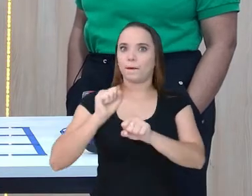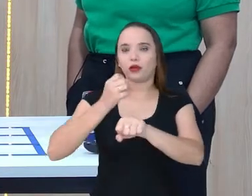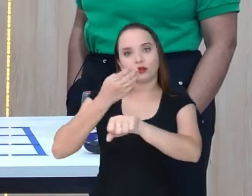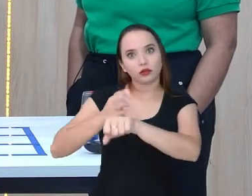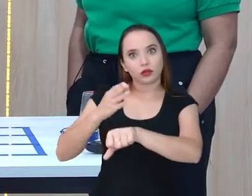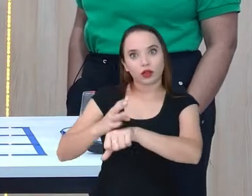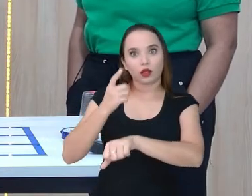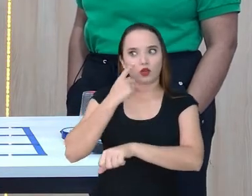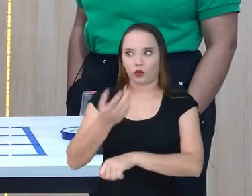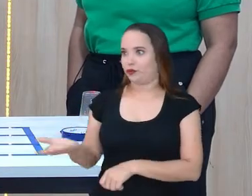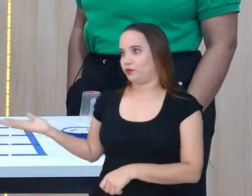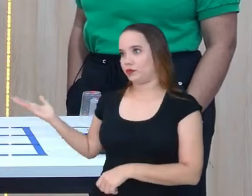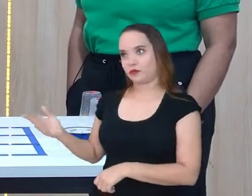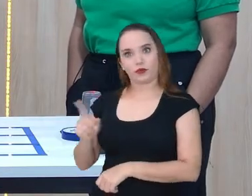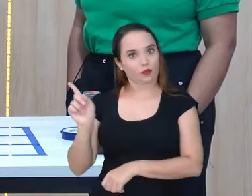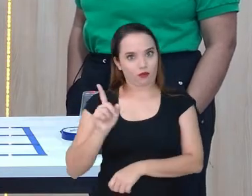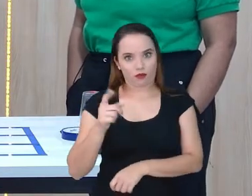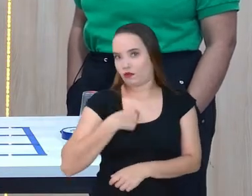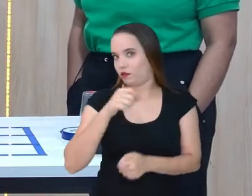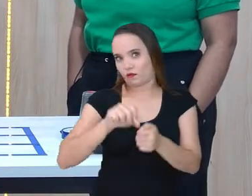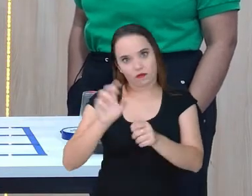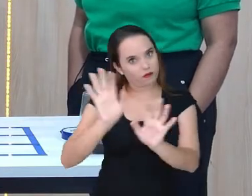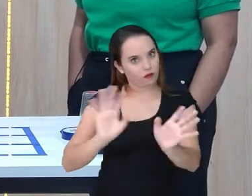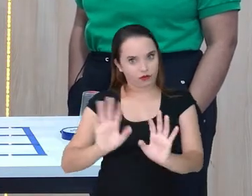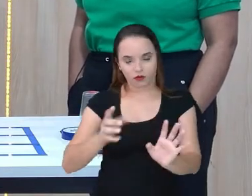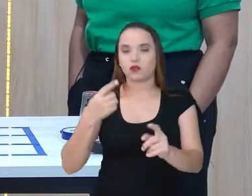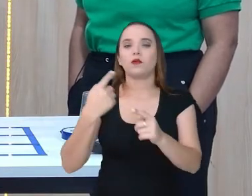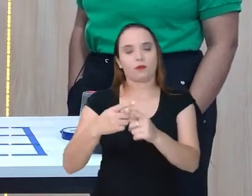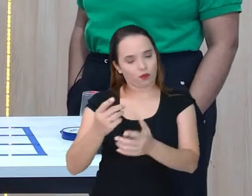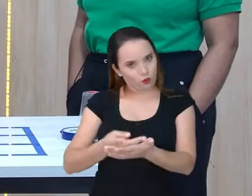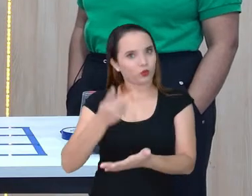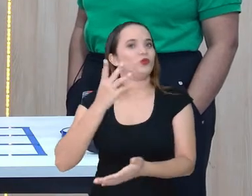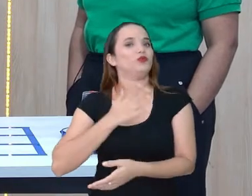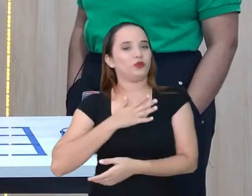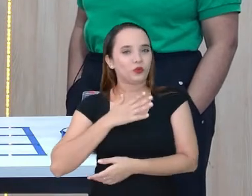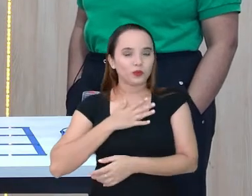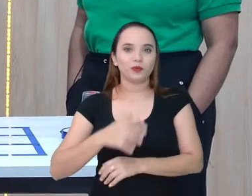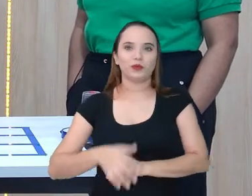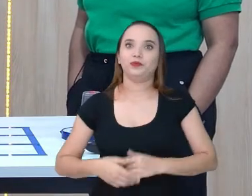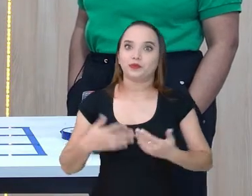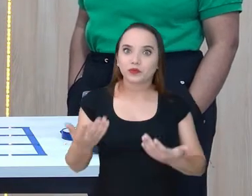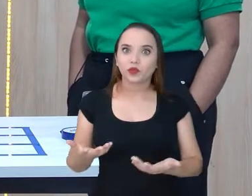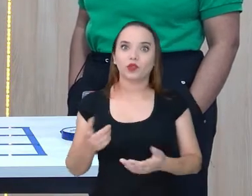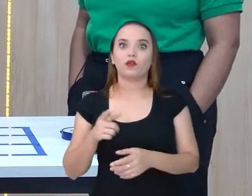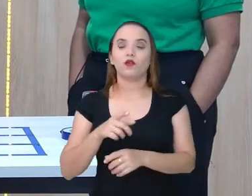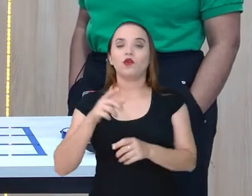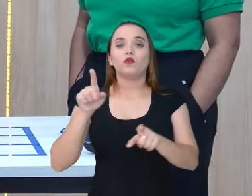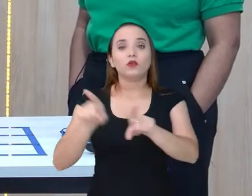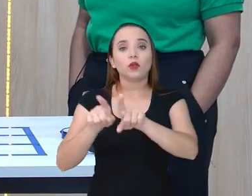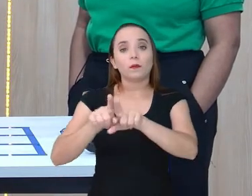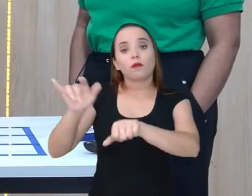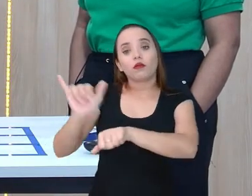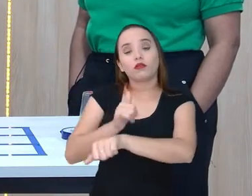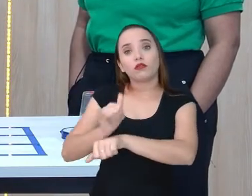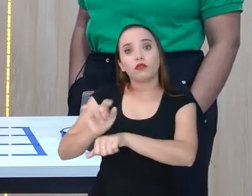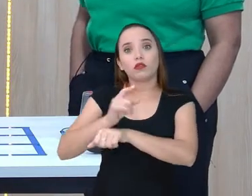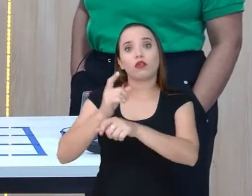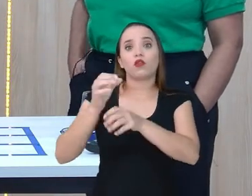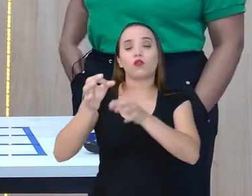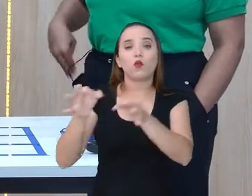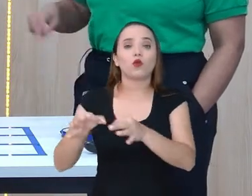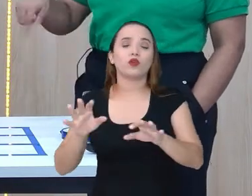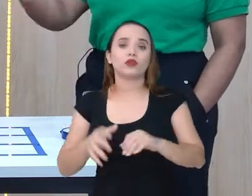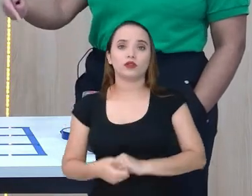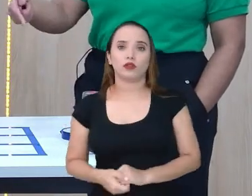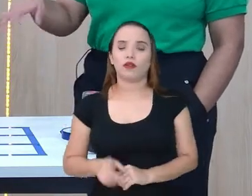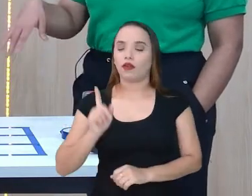Não fazer isso na hora do jogo, que foi o aconteceu comigo. Então vocês podem treinar a relação da força. E também a estratégia, porque, ó... É